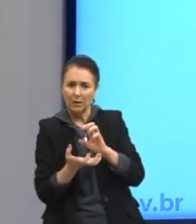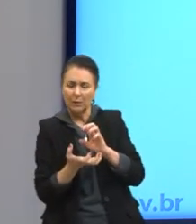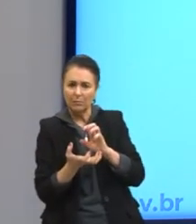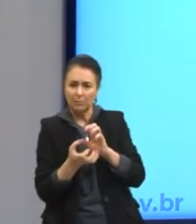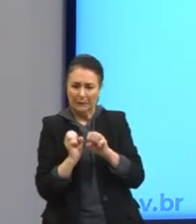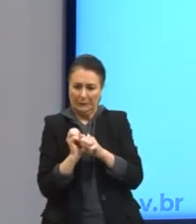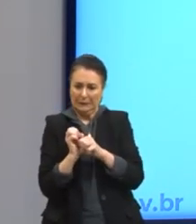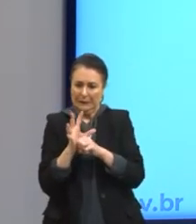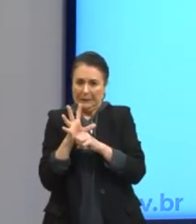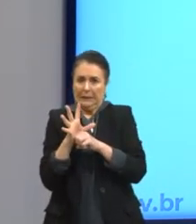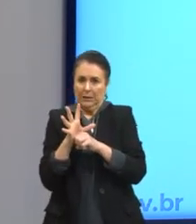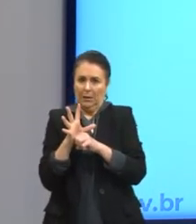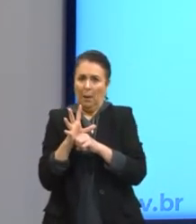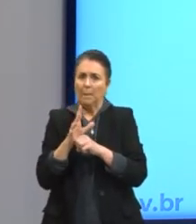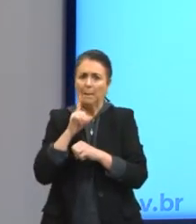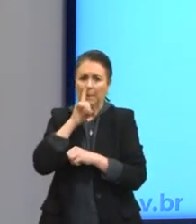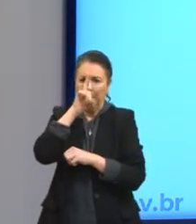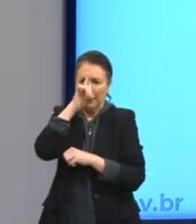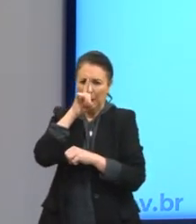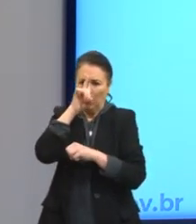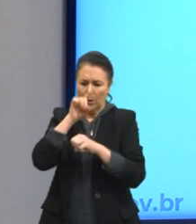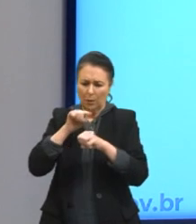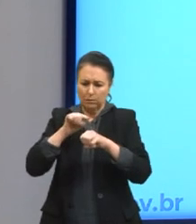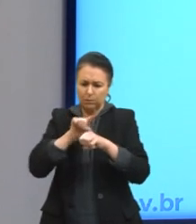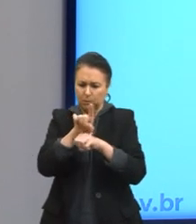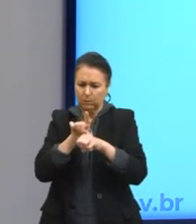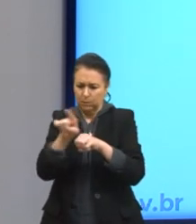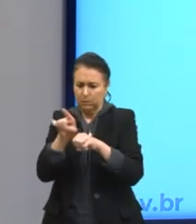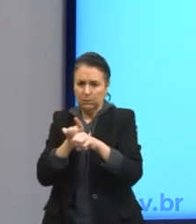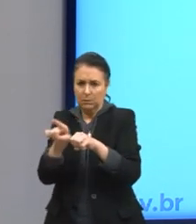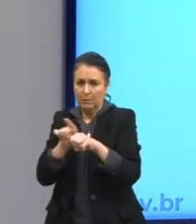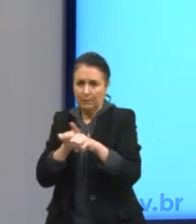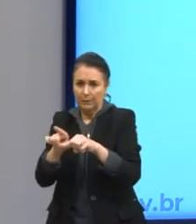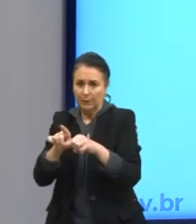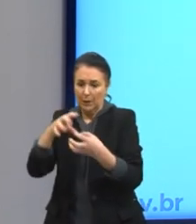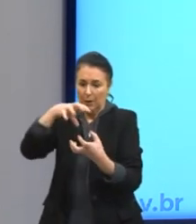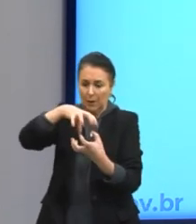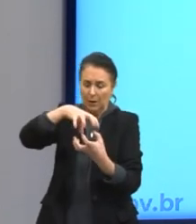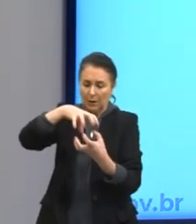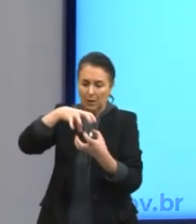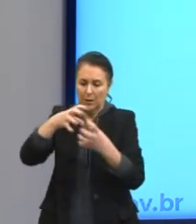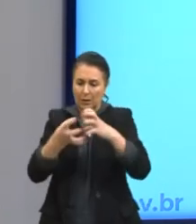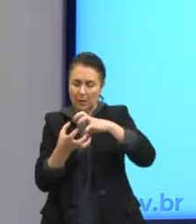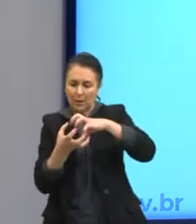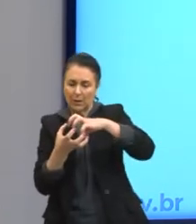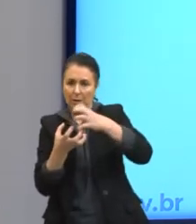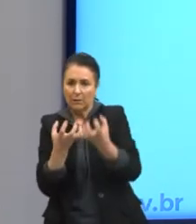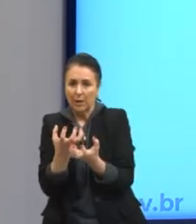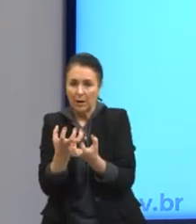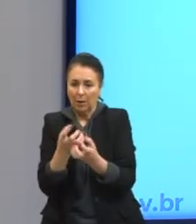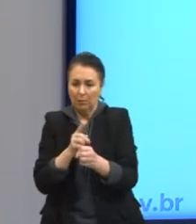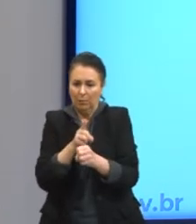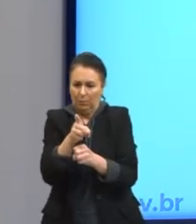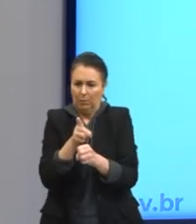bélica e multiespinhenta. E esfera e espinho, se ouriça a espera.